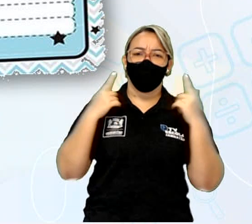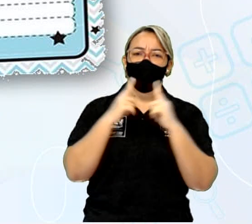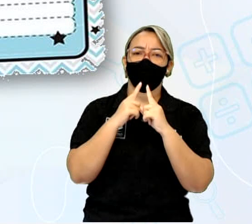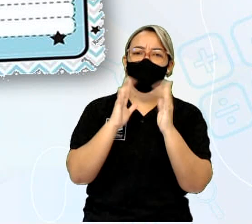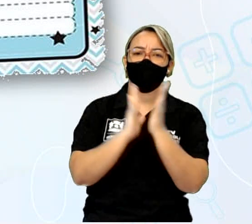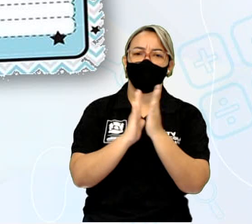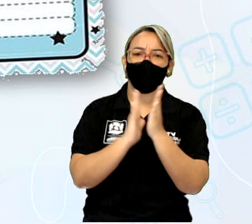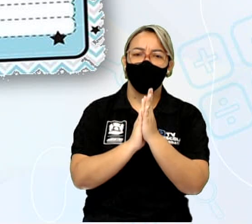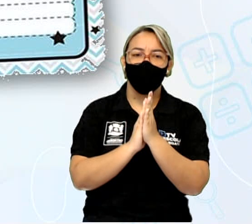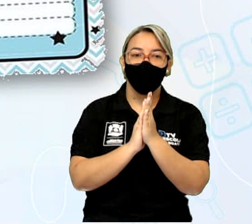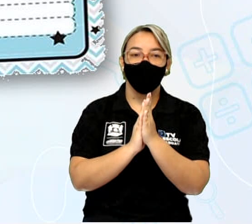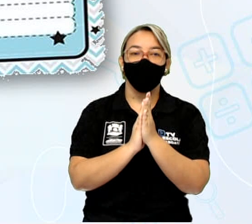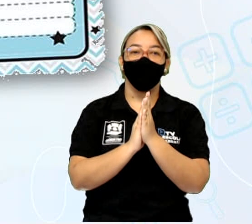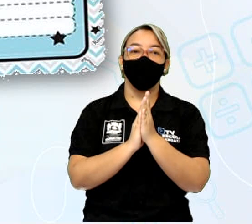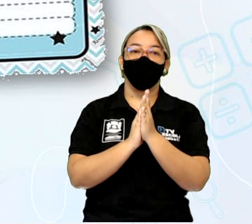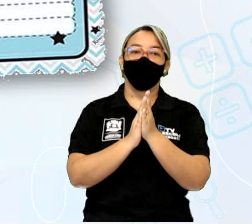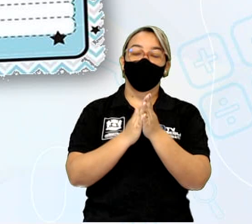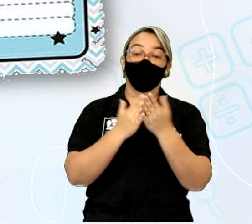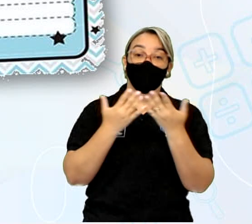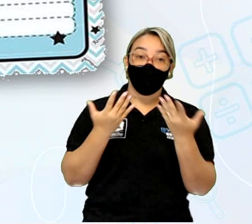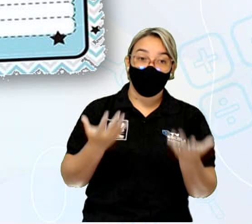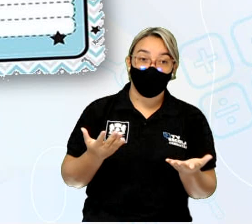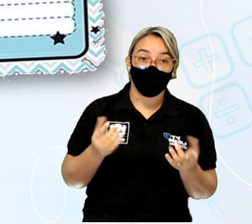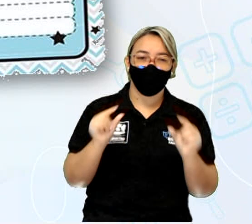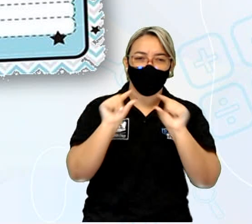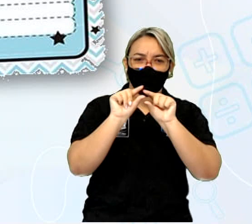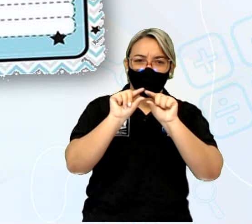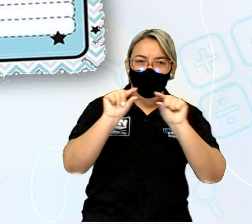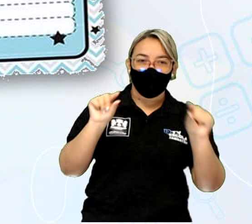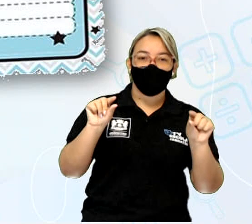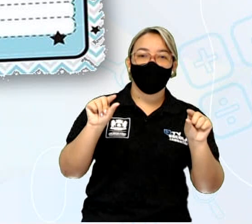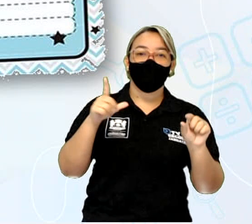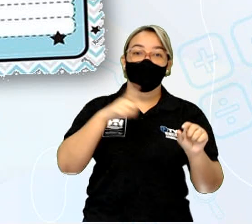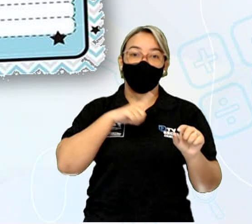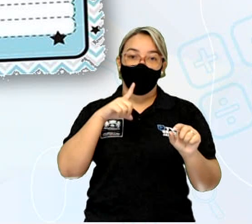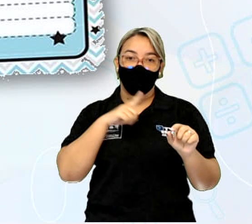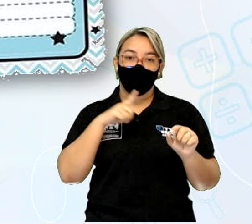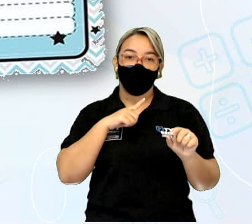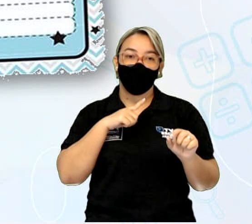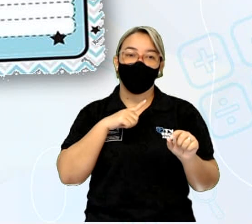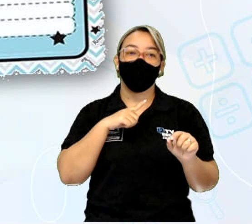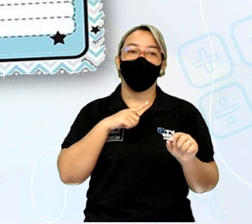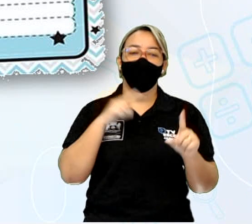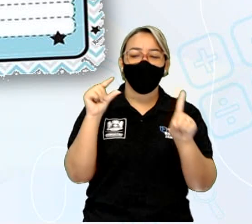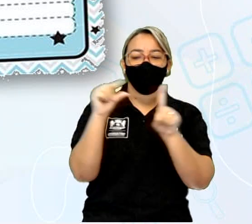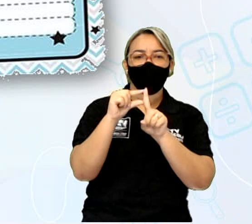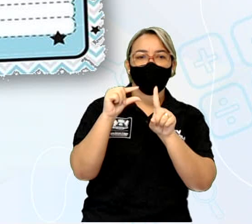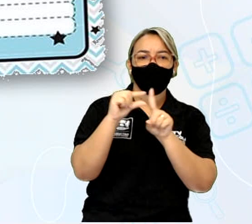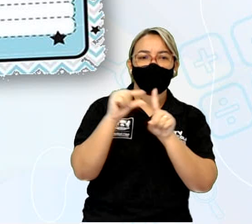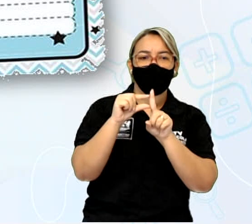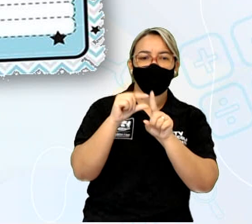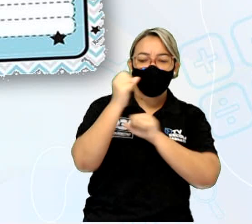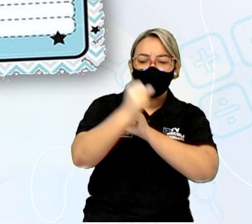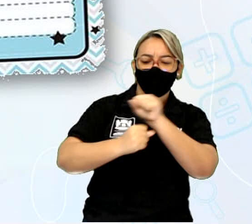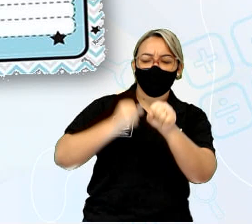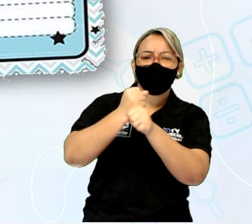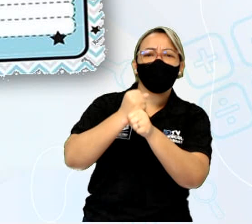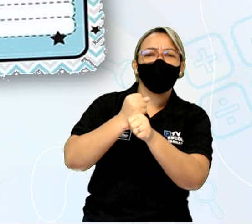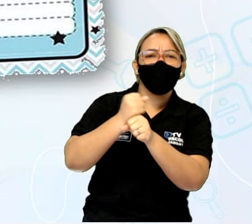aniversário. Aí, nesse espaço aqui, tem a palavra anos.